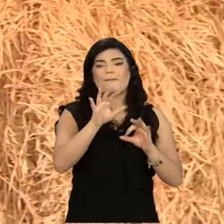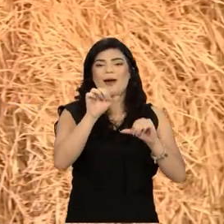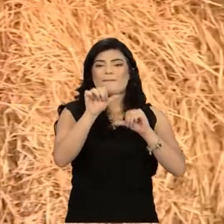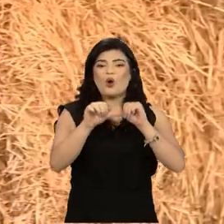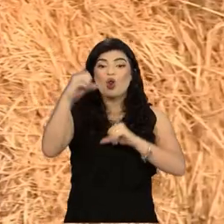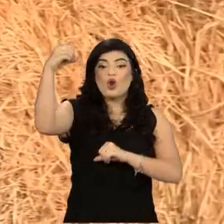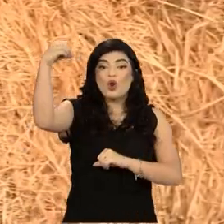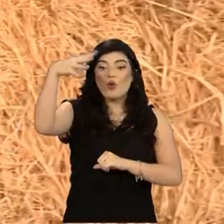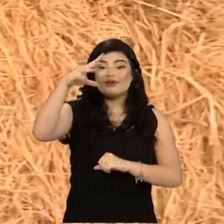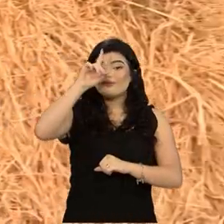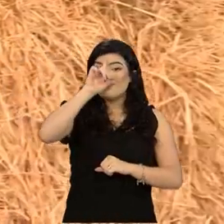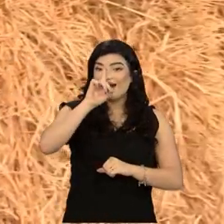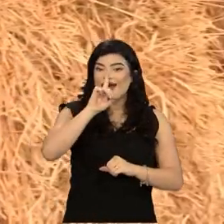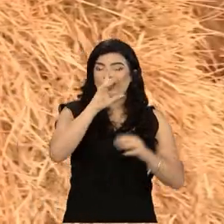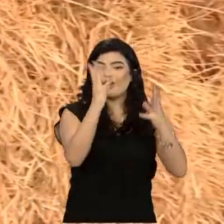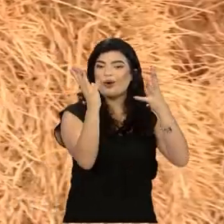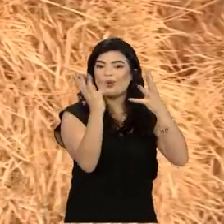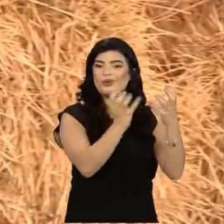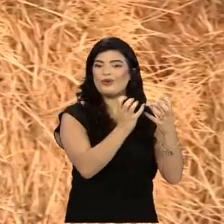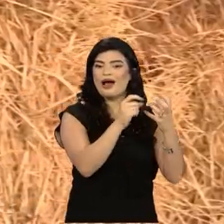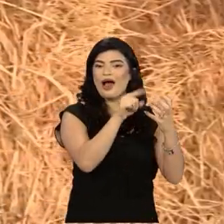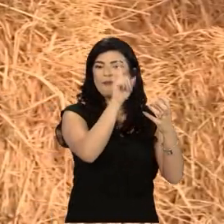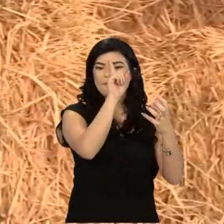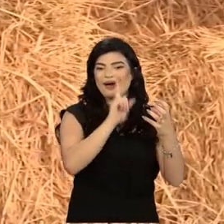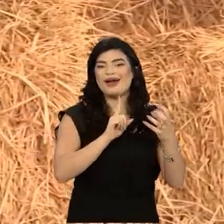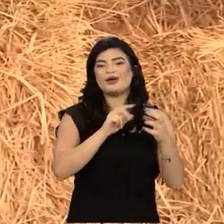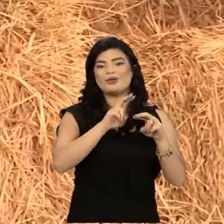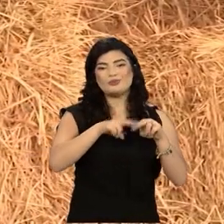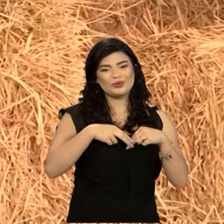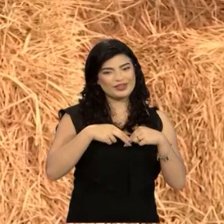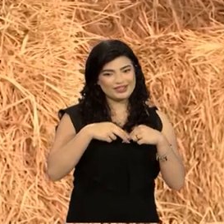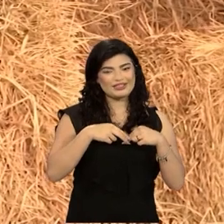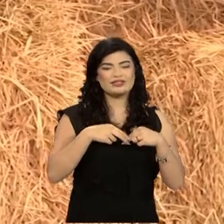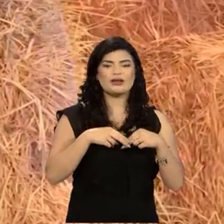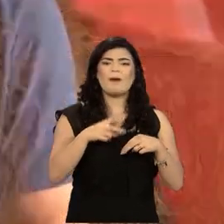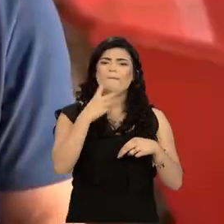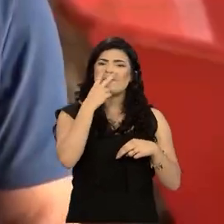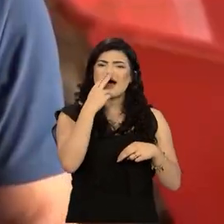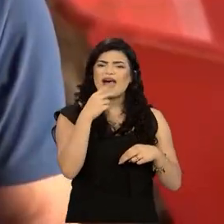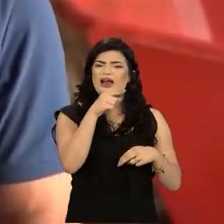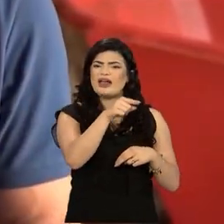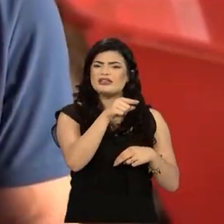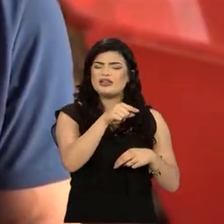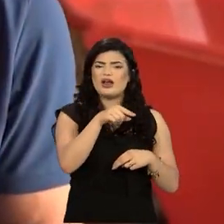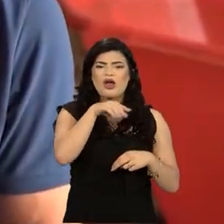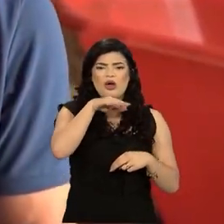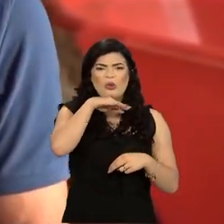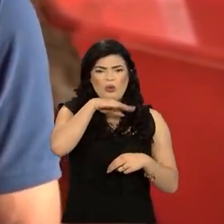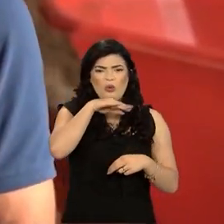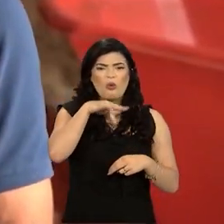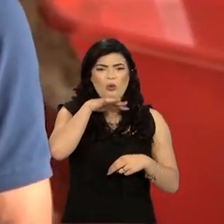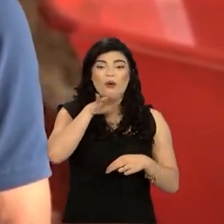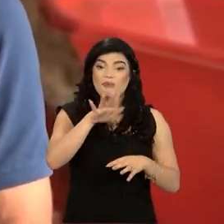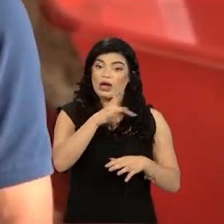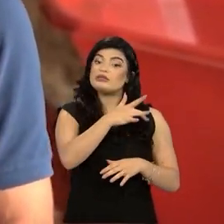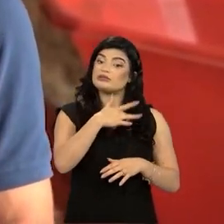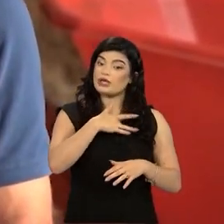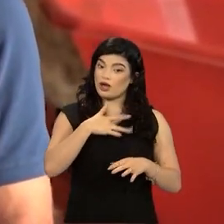luminosidade, ele acaba ficando amarelo. Então, ele tem esse aspecto de palha, mas ele é bastante nutritivo.